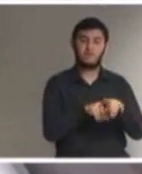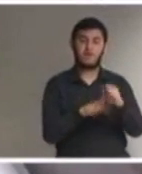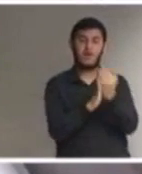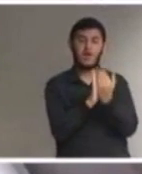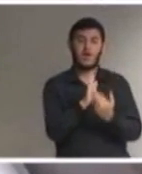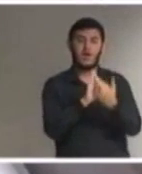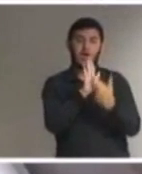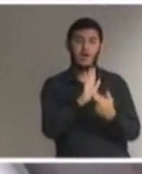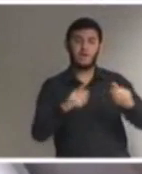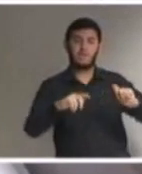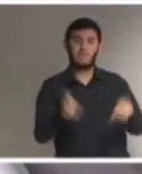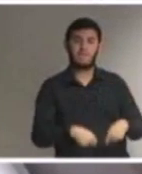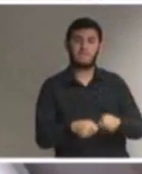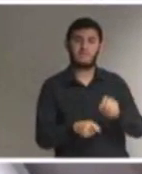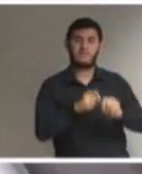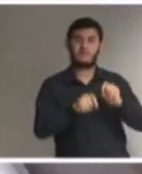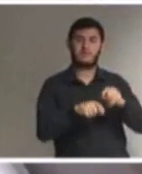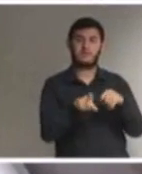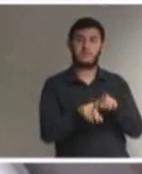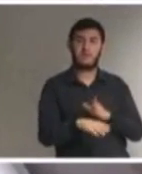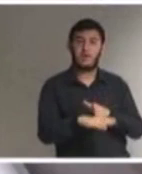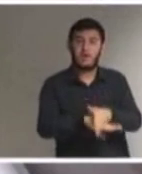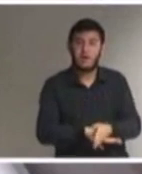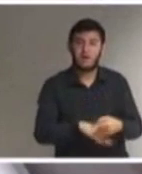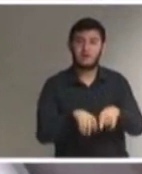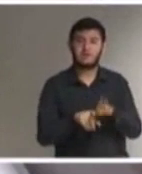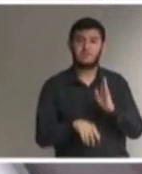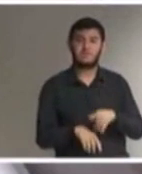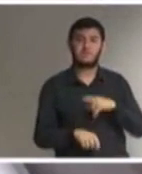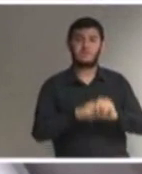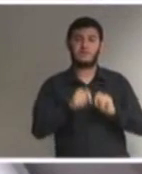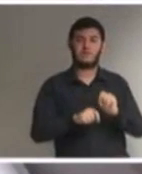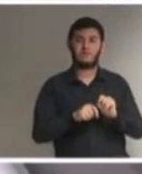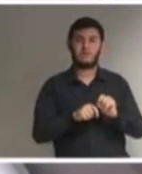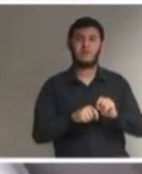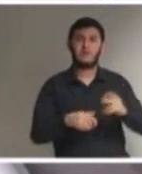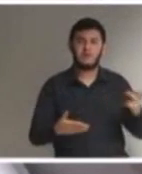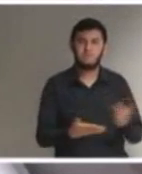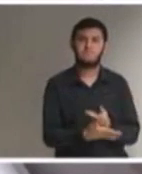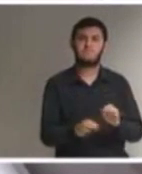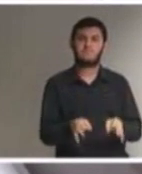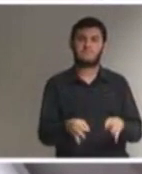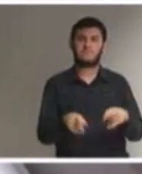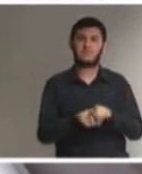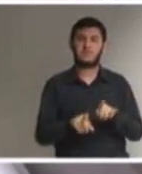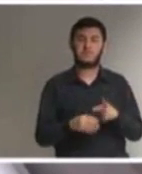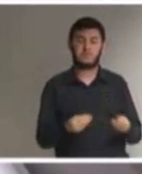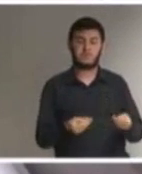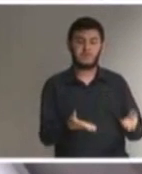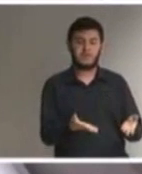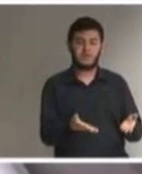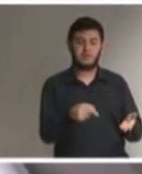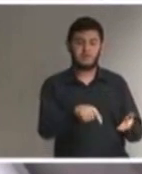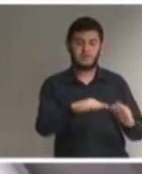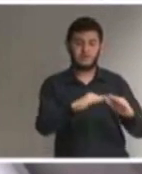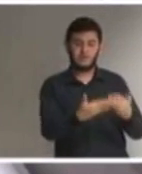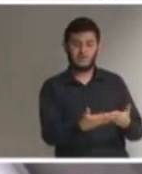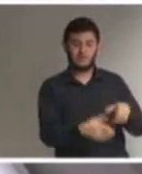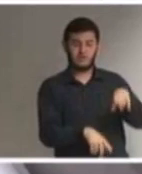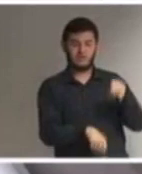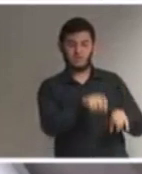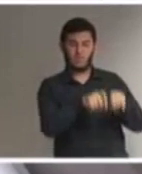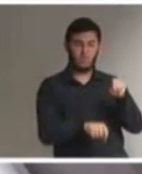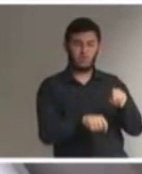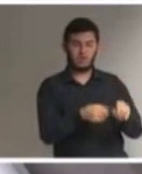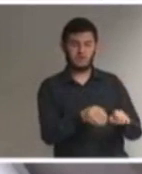efetivamente possibilitem tal acesso e sua efetivação concreta que não é dado à escola escolher